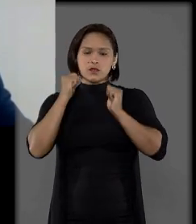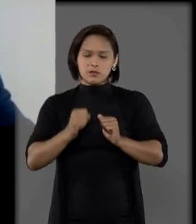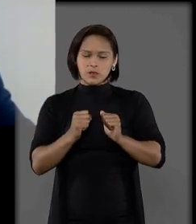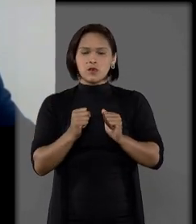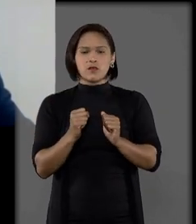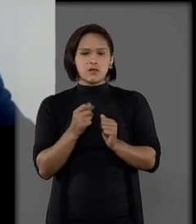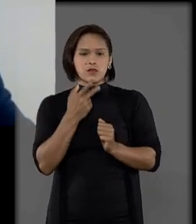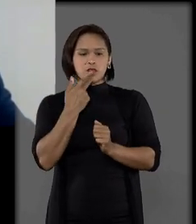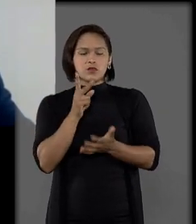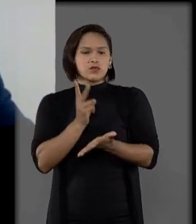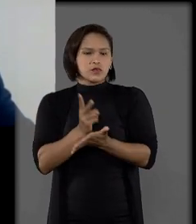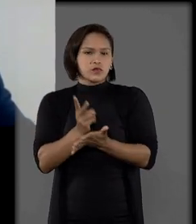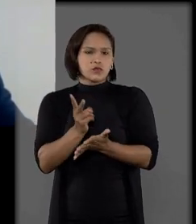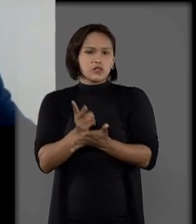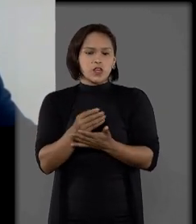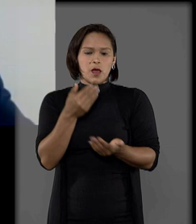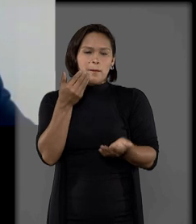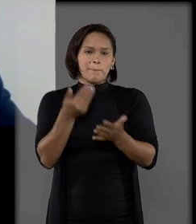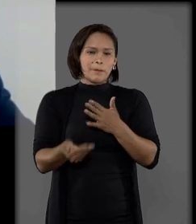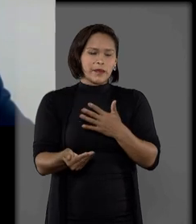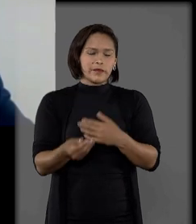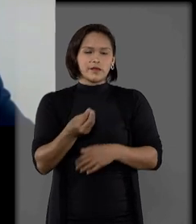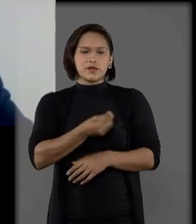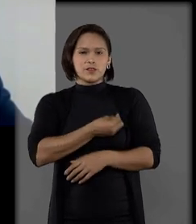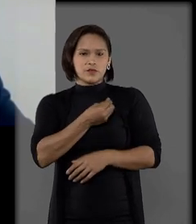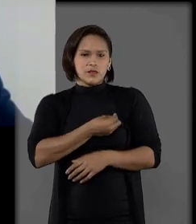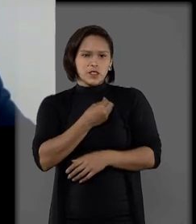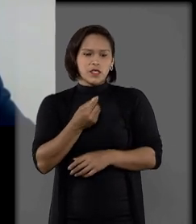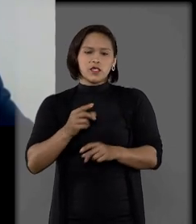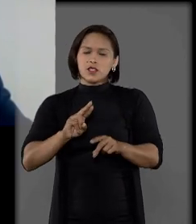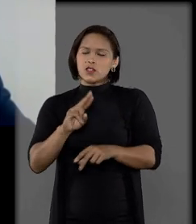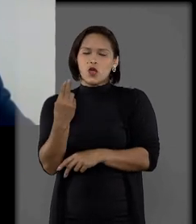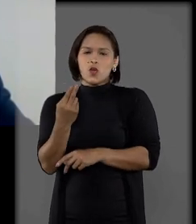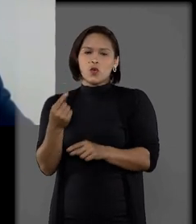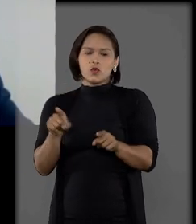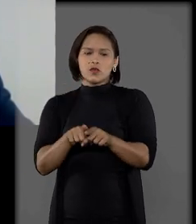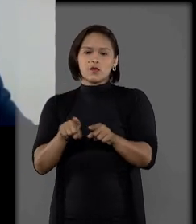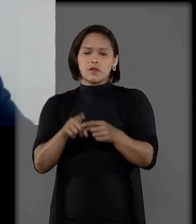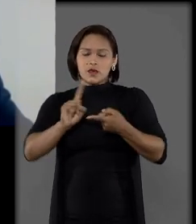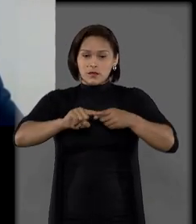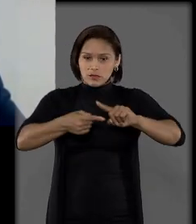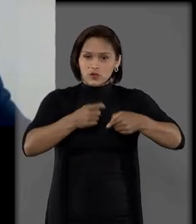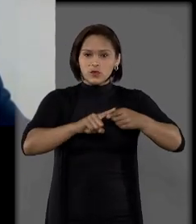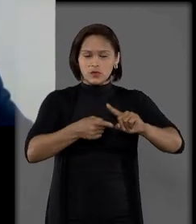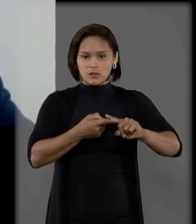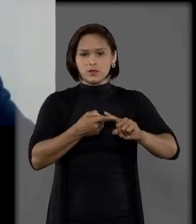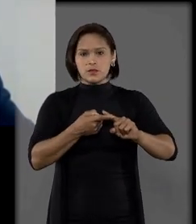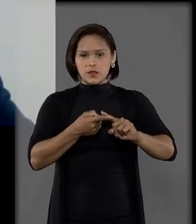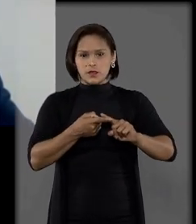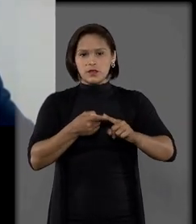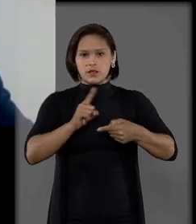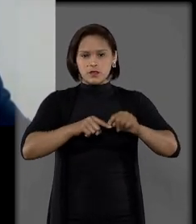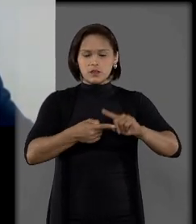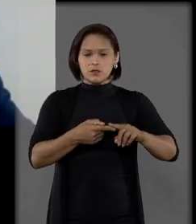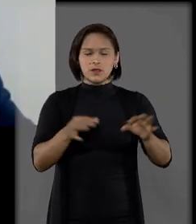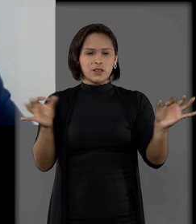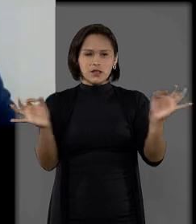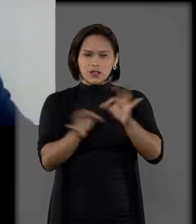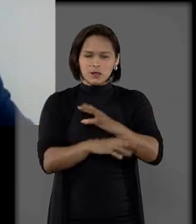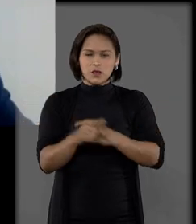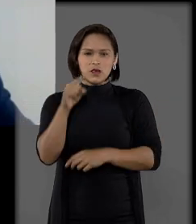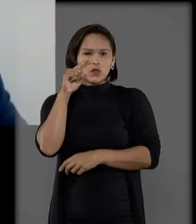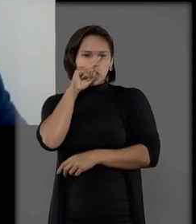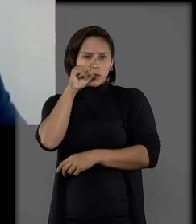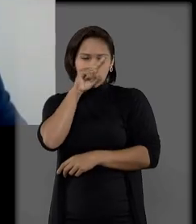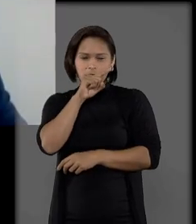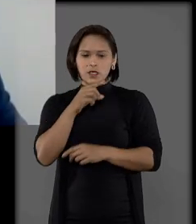suas famílias em caso de perda de vida, ou que possam segurar seus bens, eliminando